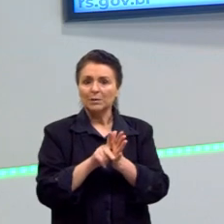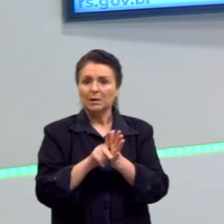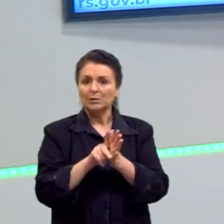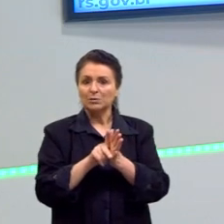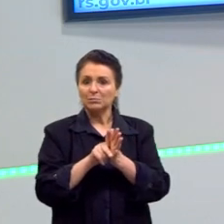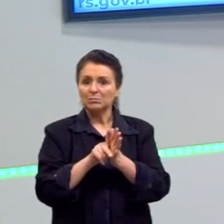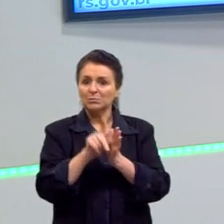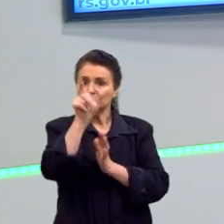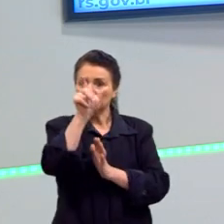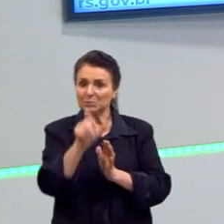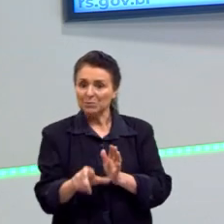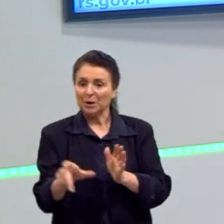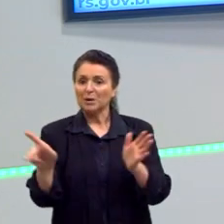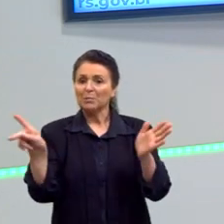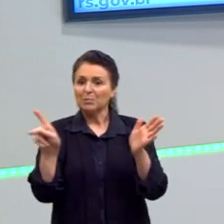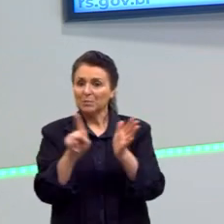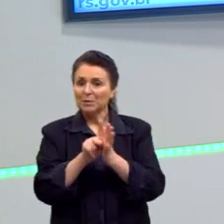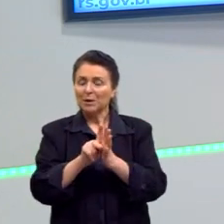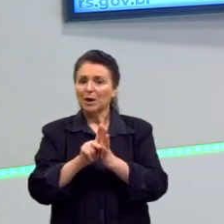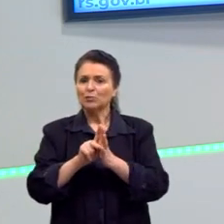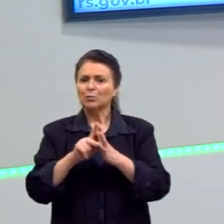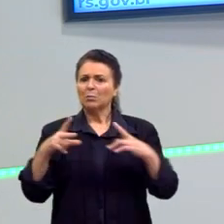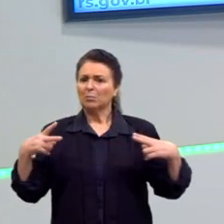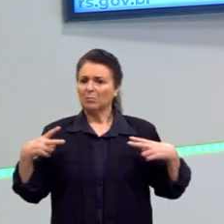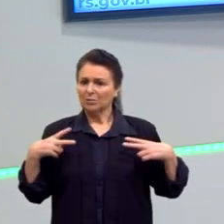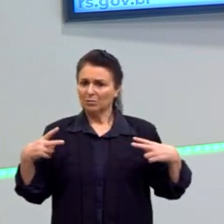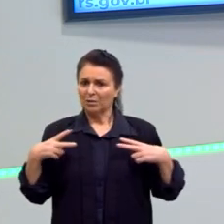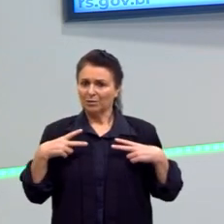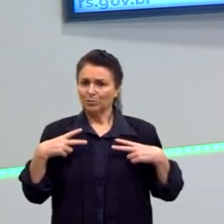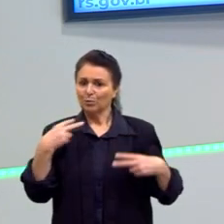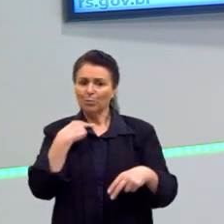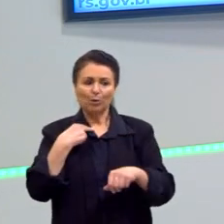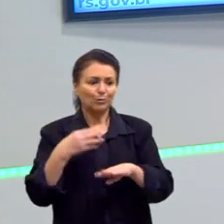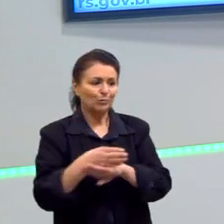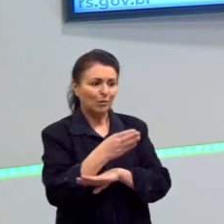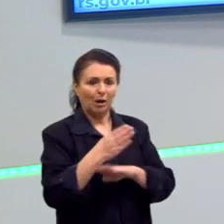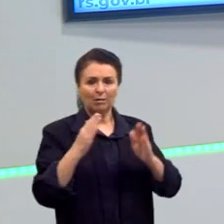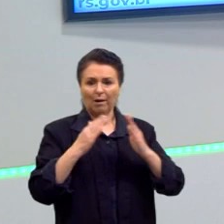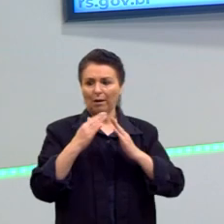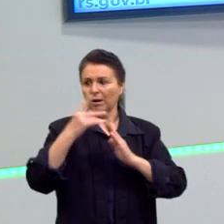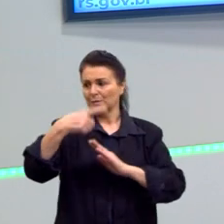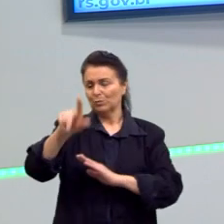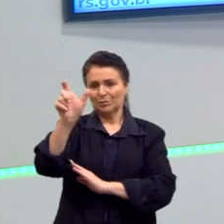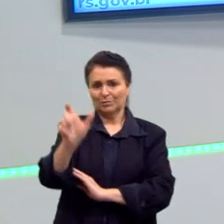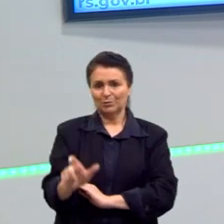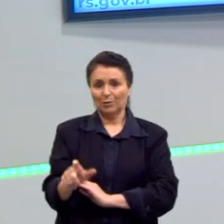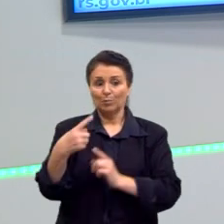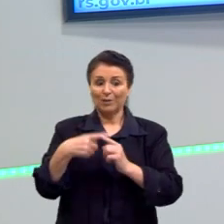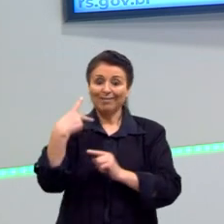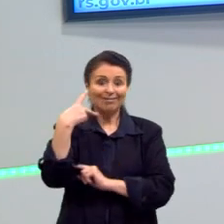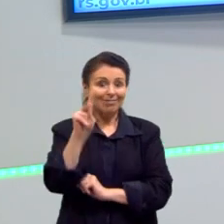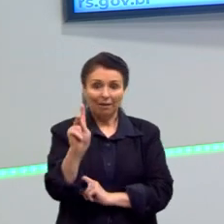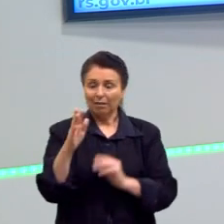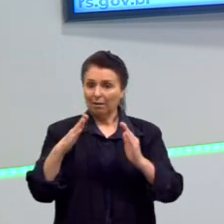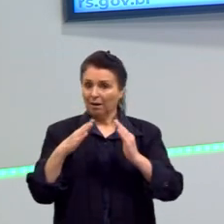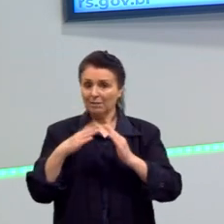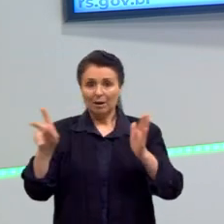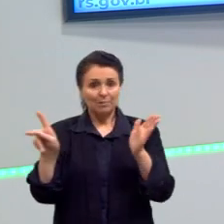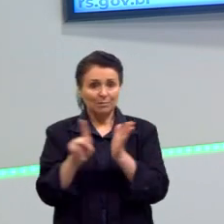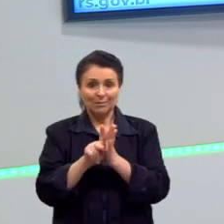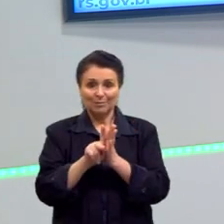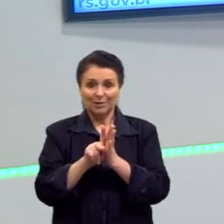a propriedade privada, ninguém pode entrar, aquela coisa toda, esse segundo, muito baseado aqui no John Luke, é um direito